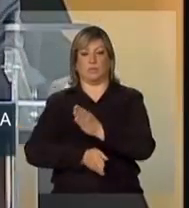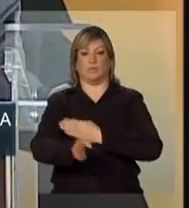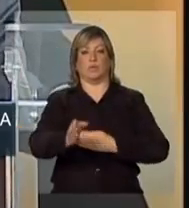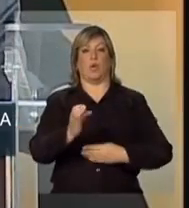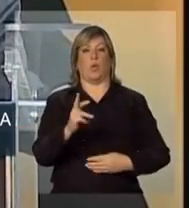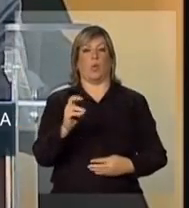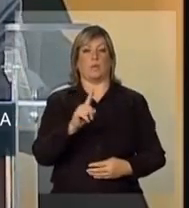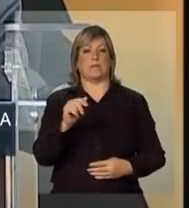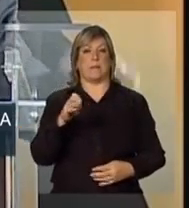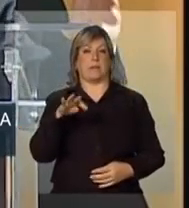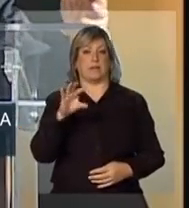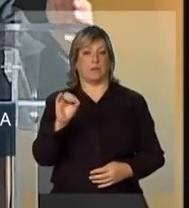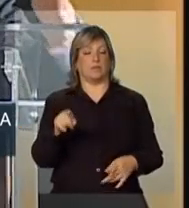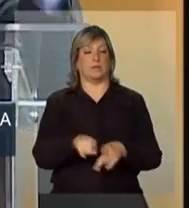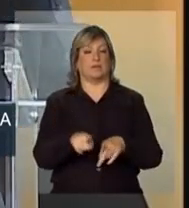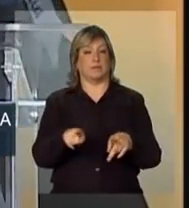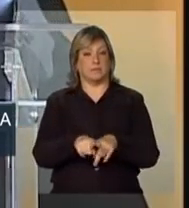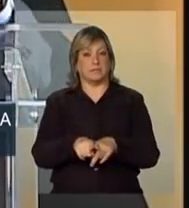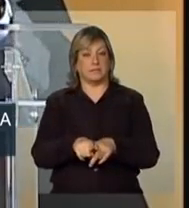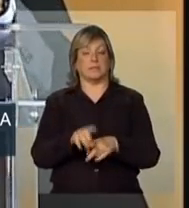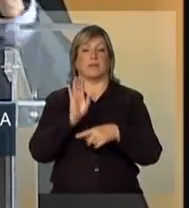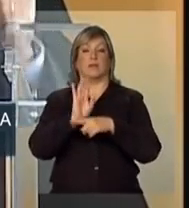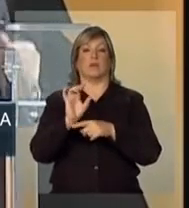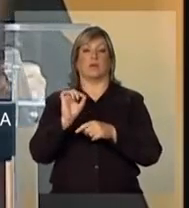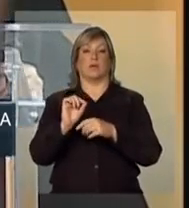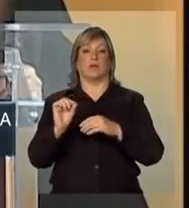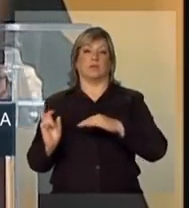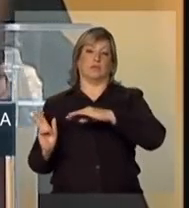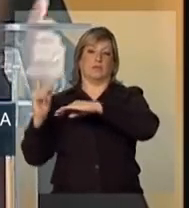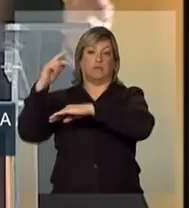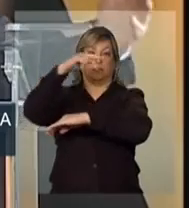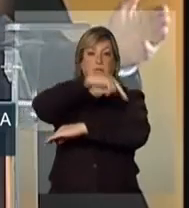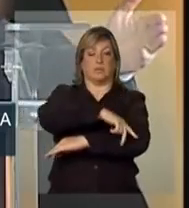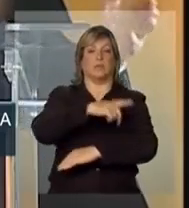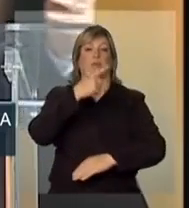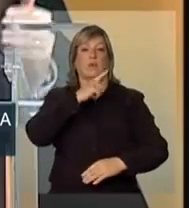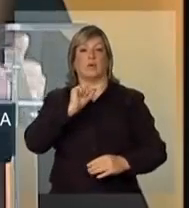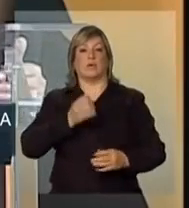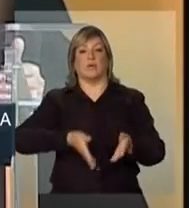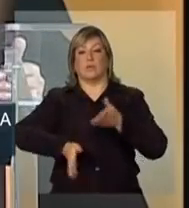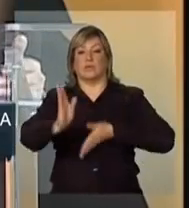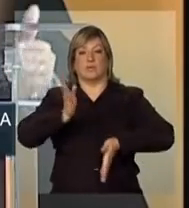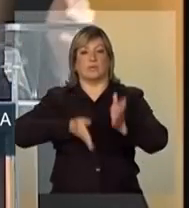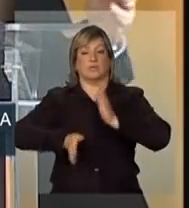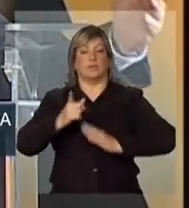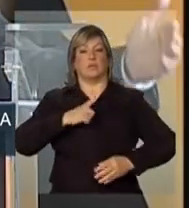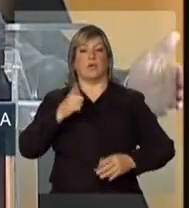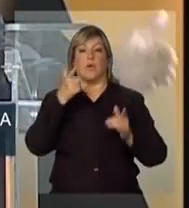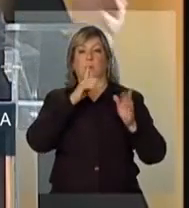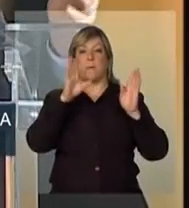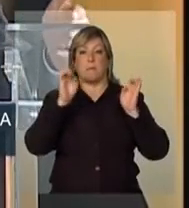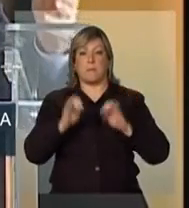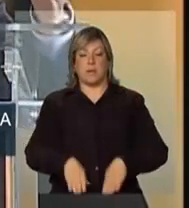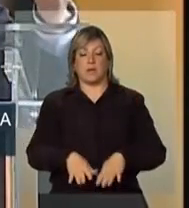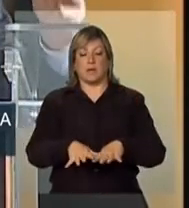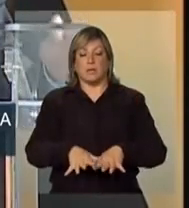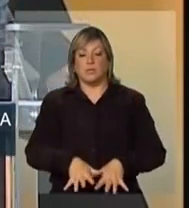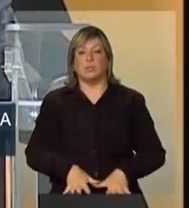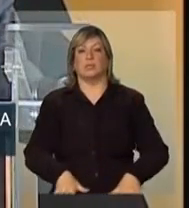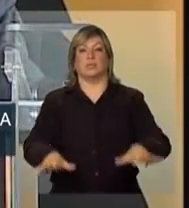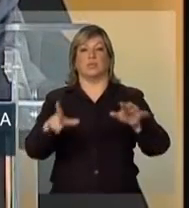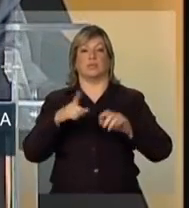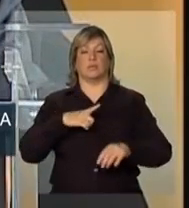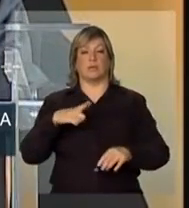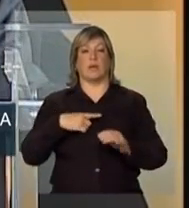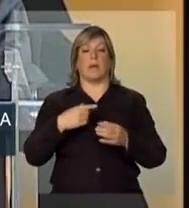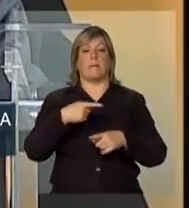cidades, intervenções nas travessias para a separação do trânsito local, do trânsito de